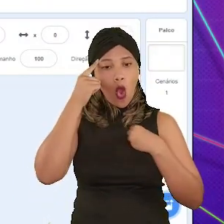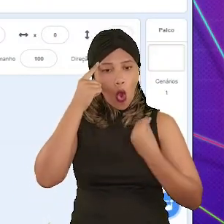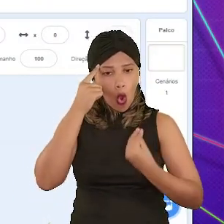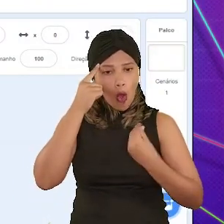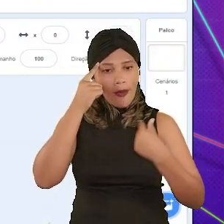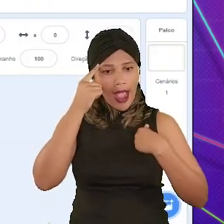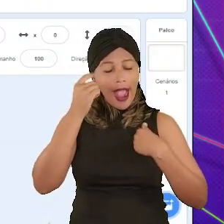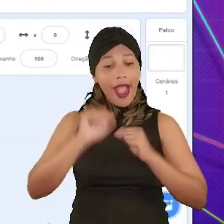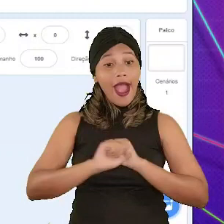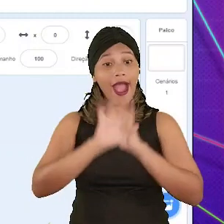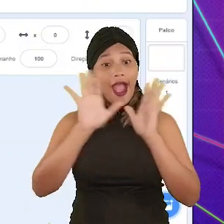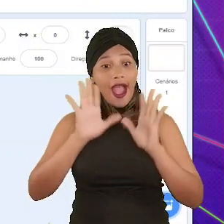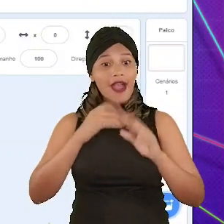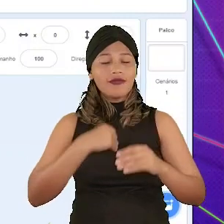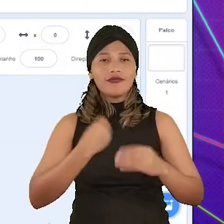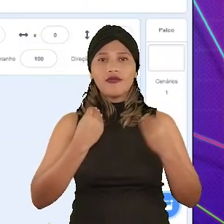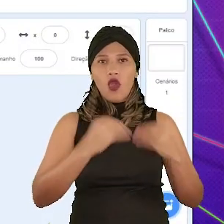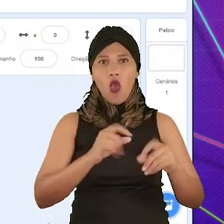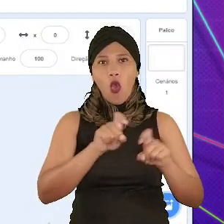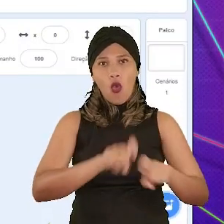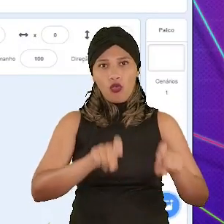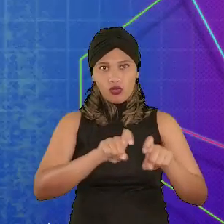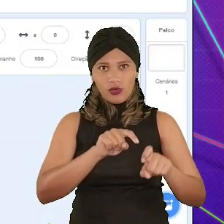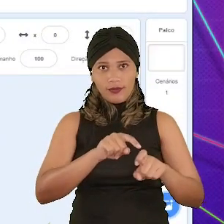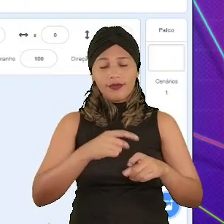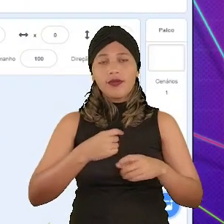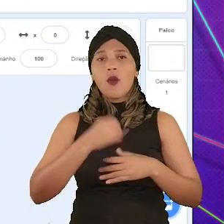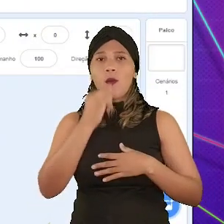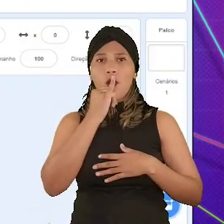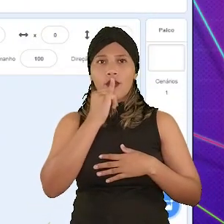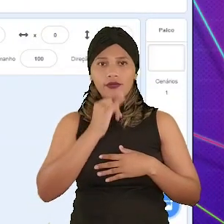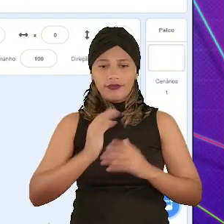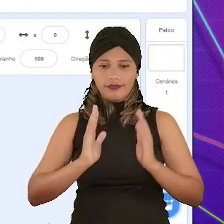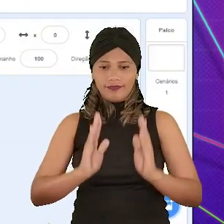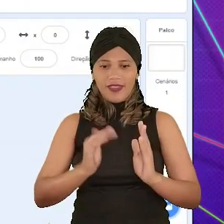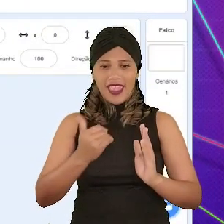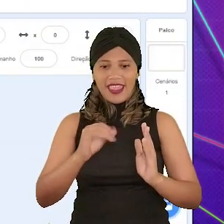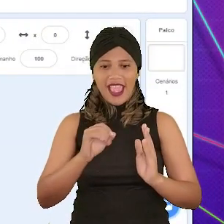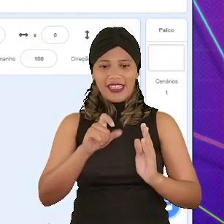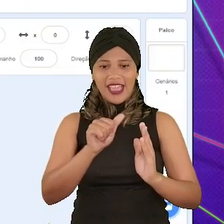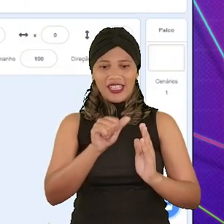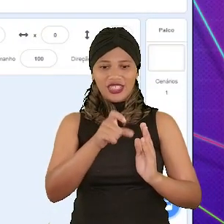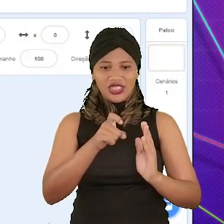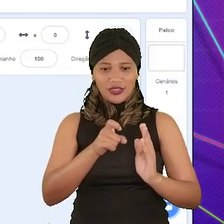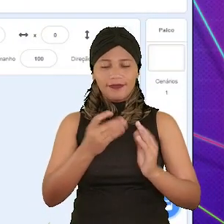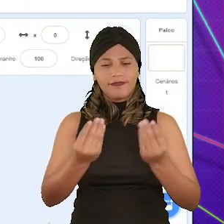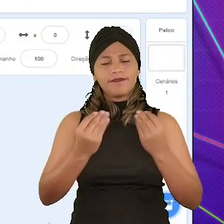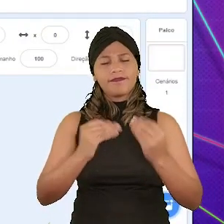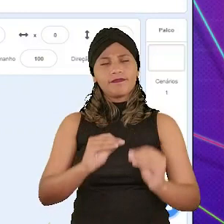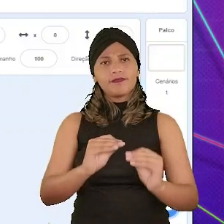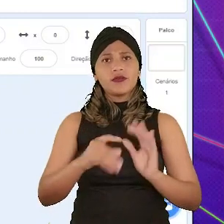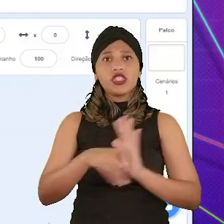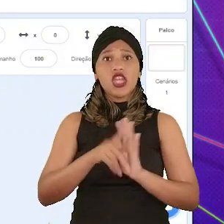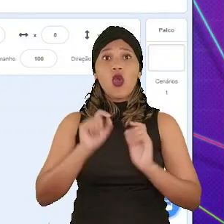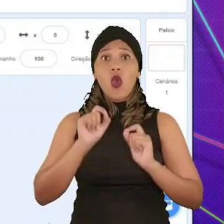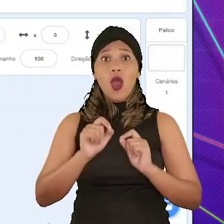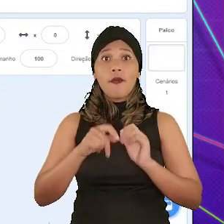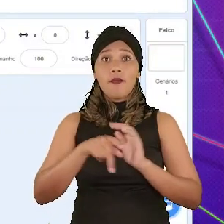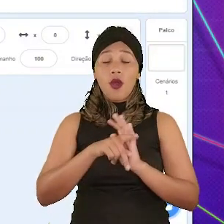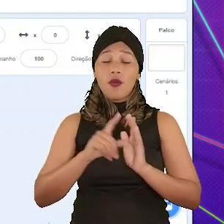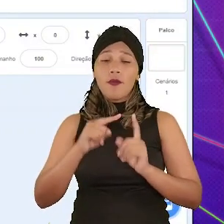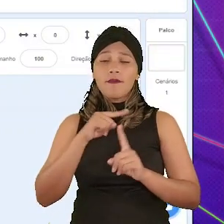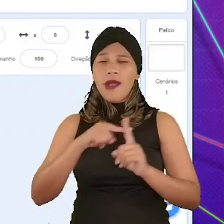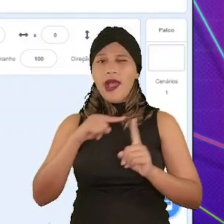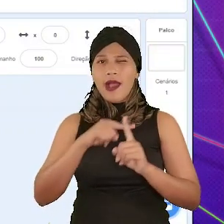que a gente quer que o computador faça. Vou dar um exemplo disso aqui. Se eu pegar o bloco Adicione 10AX e colocar aqui no meio, ele já vai